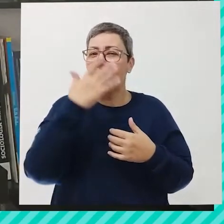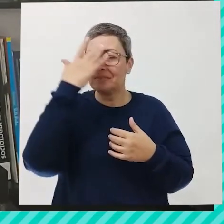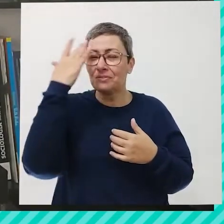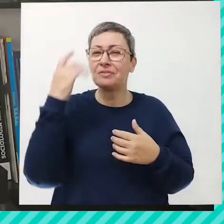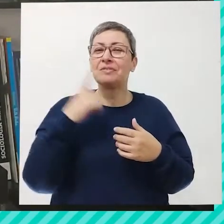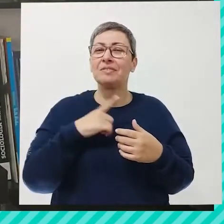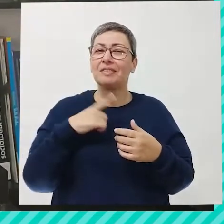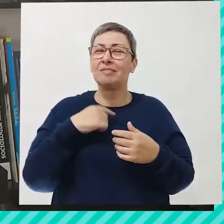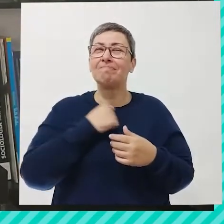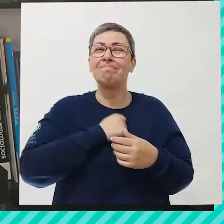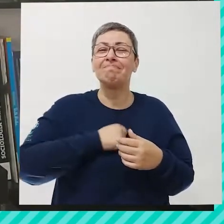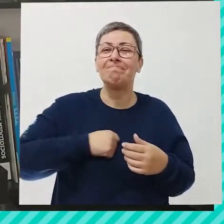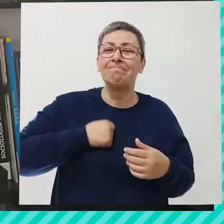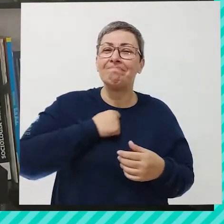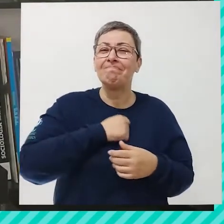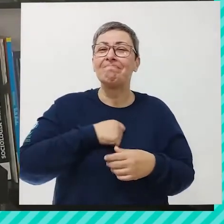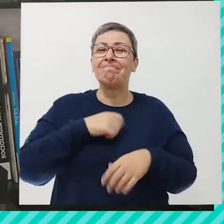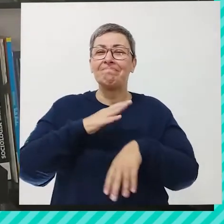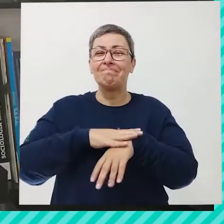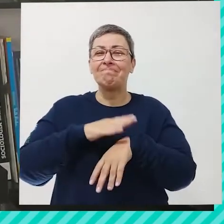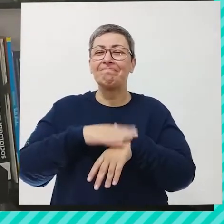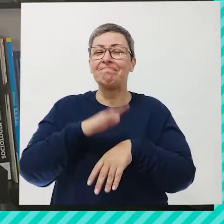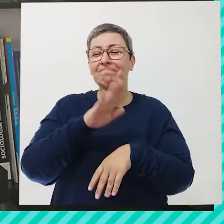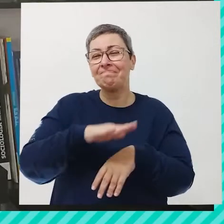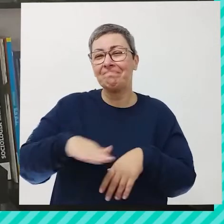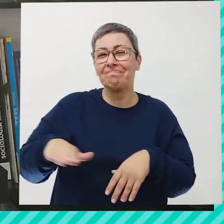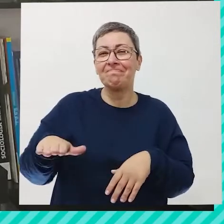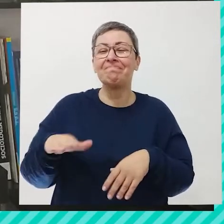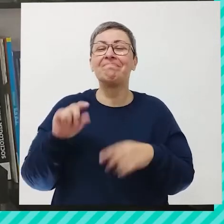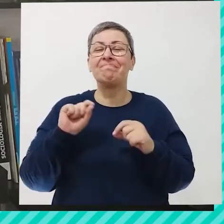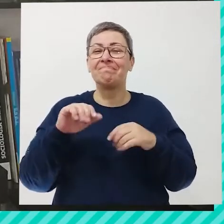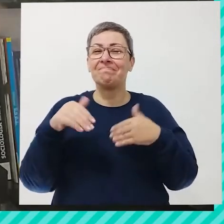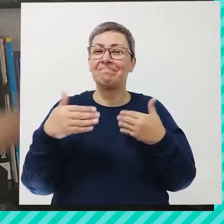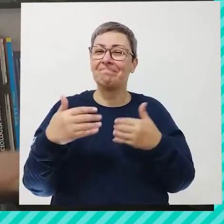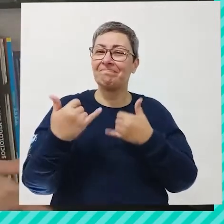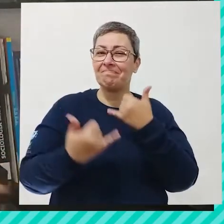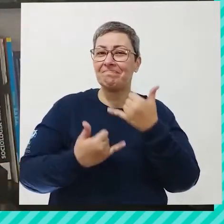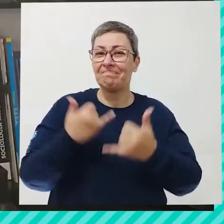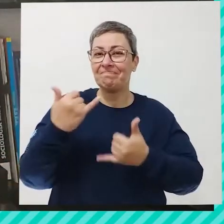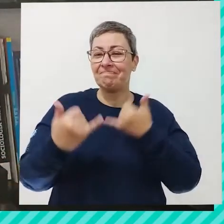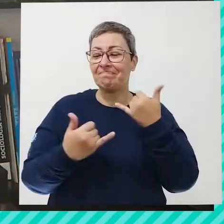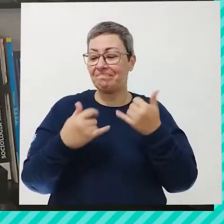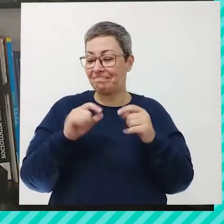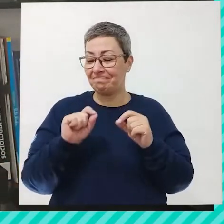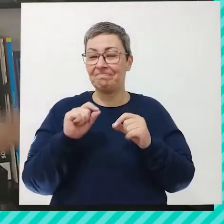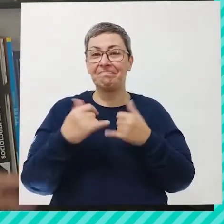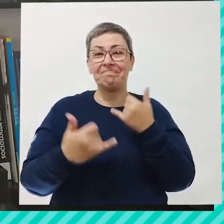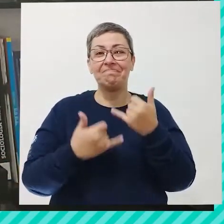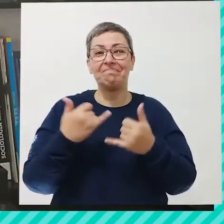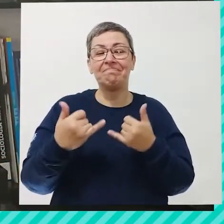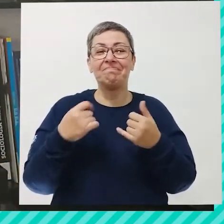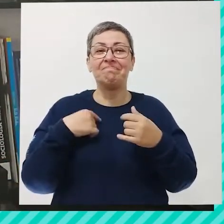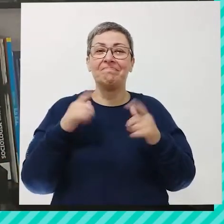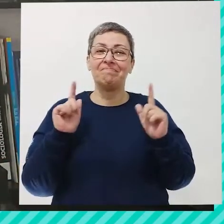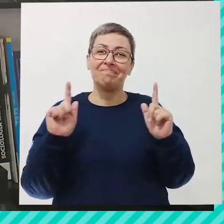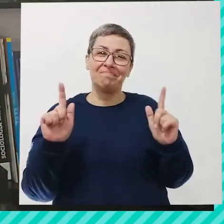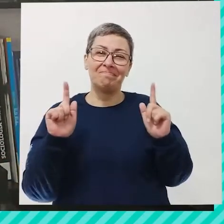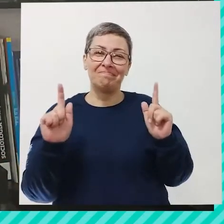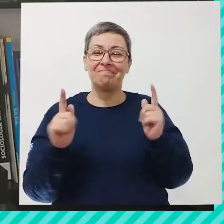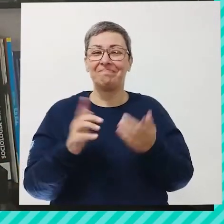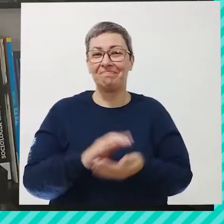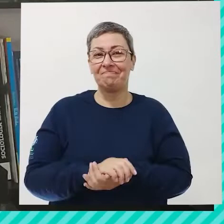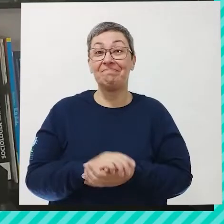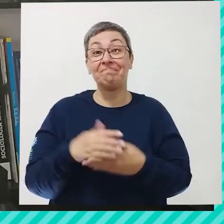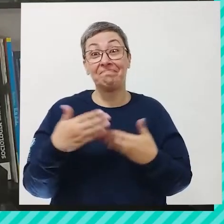vocês têm saudade do tempo de criança, né? Quando vocês brincavam e na brincadeira vocês se divertiam.